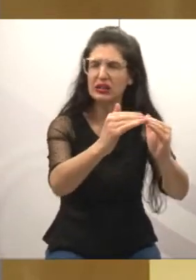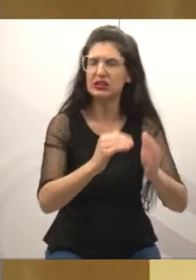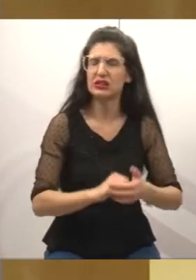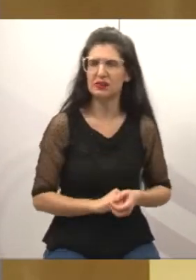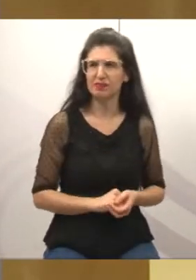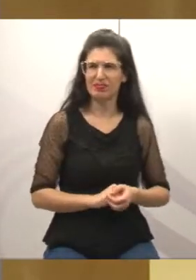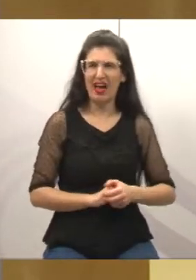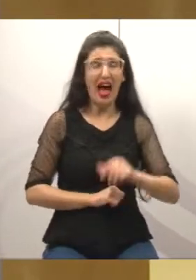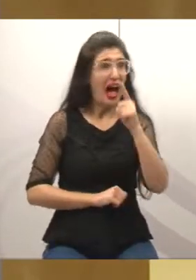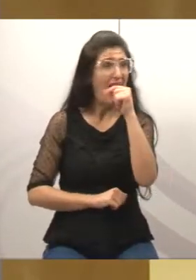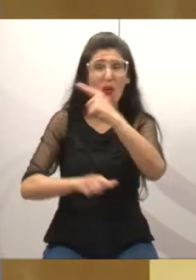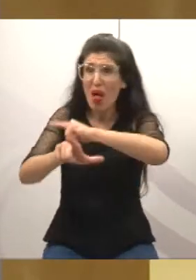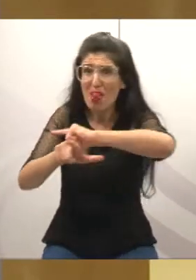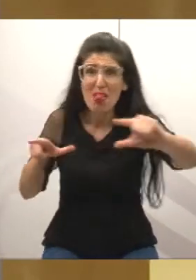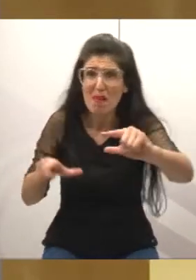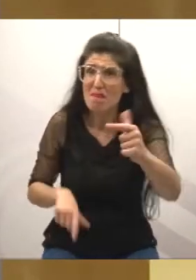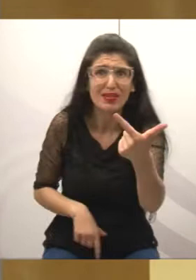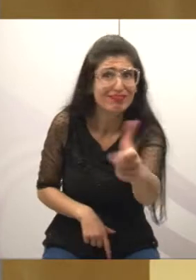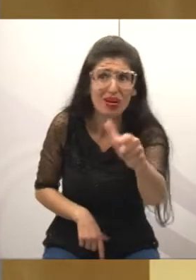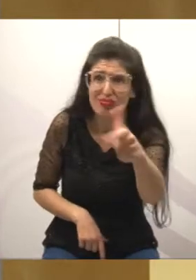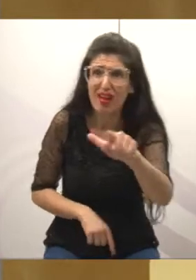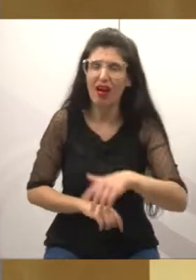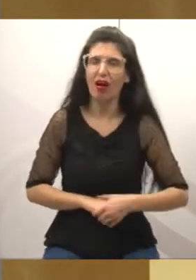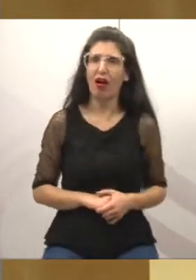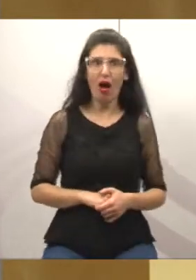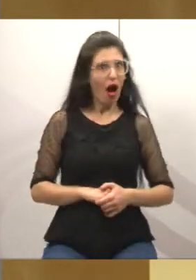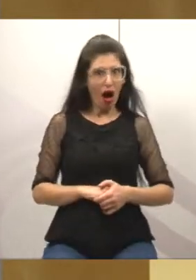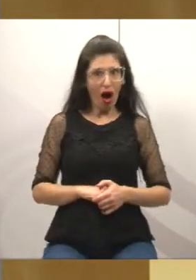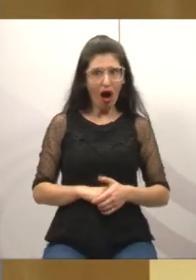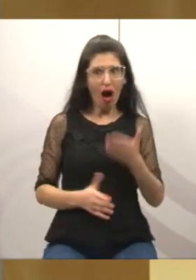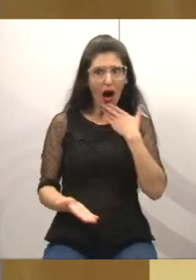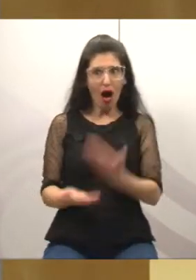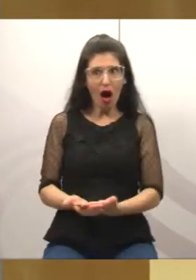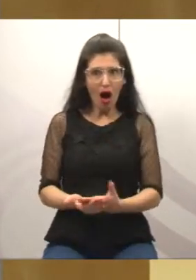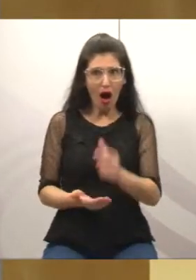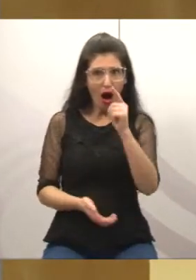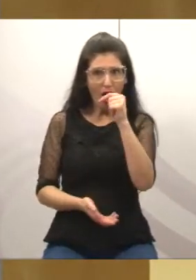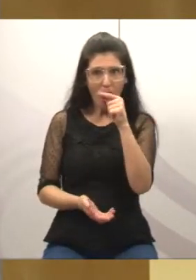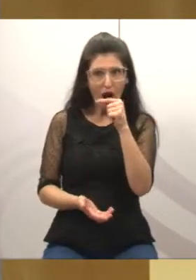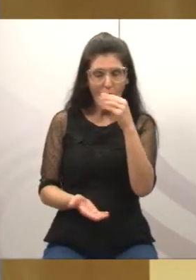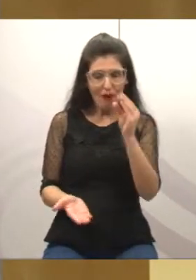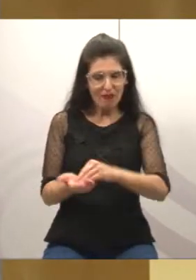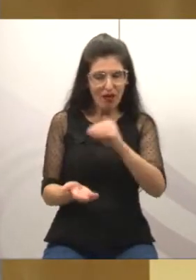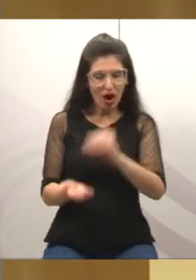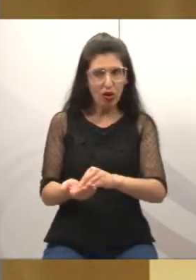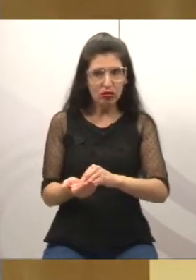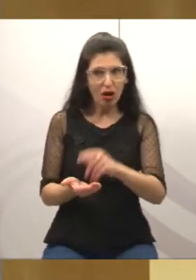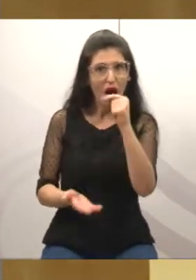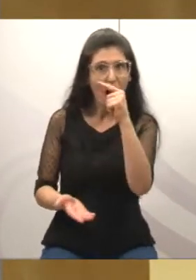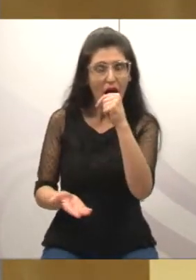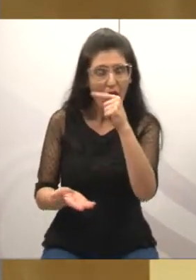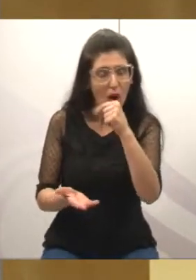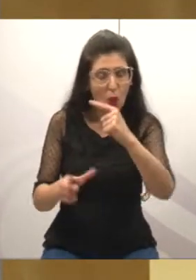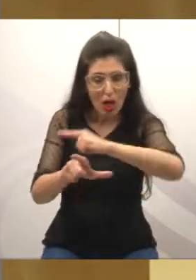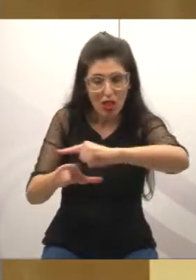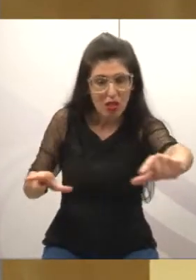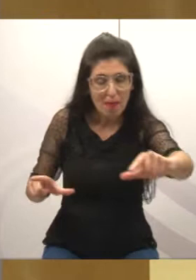à água potável, porque a água é uma ligação que tem no